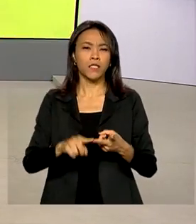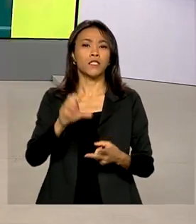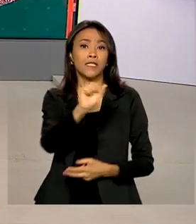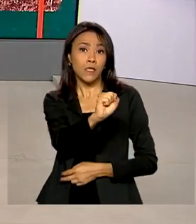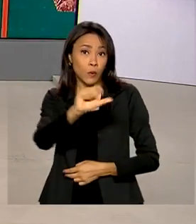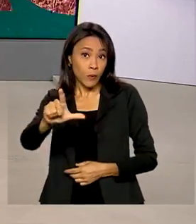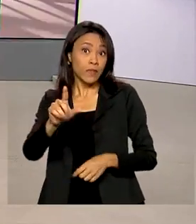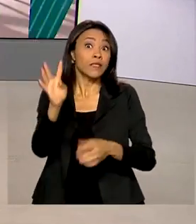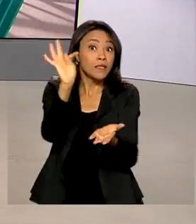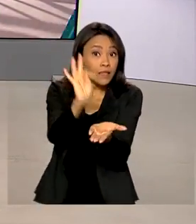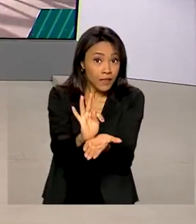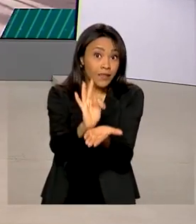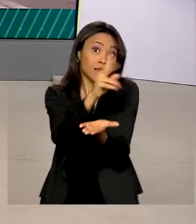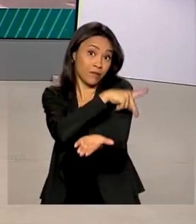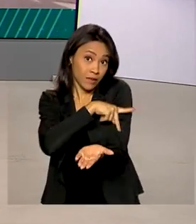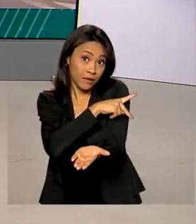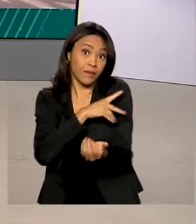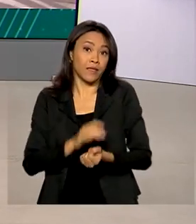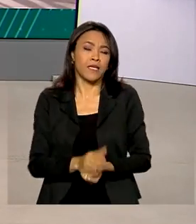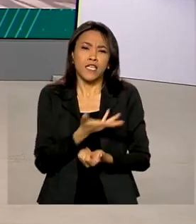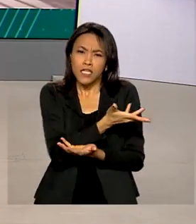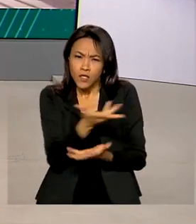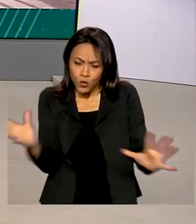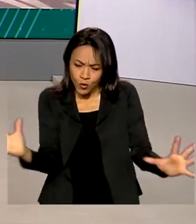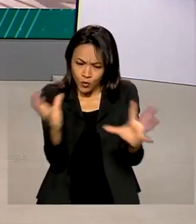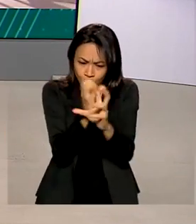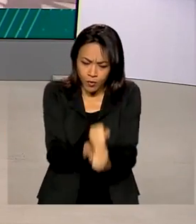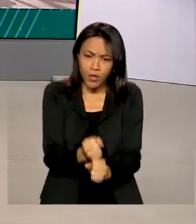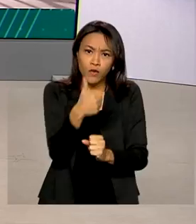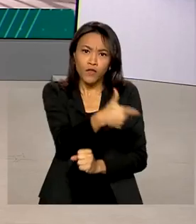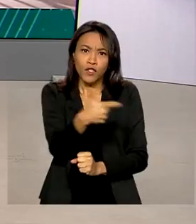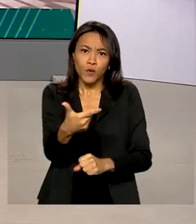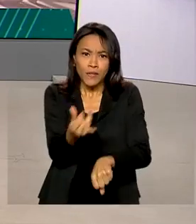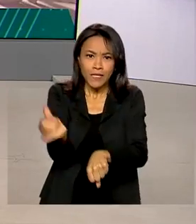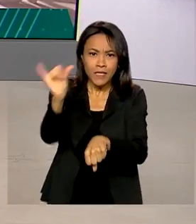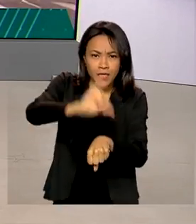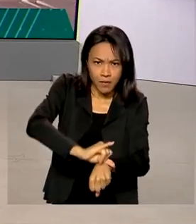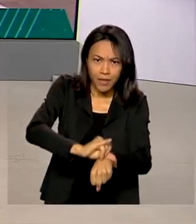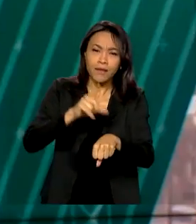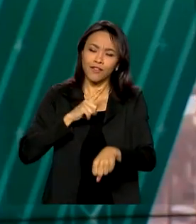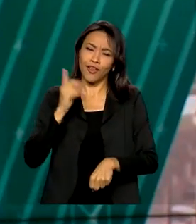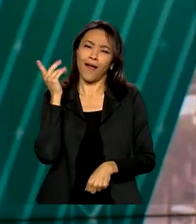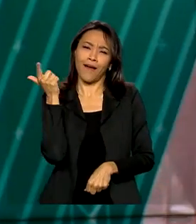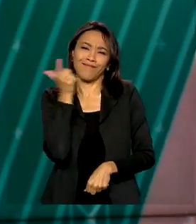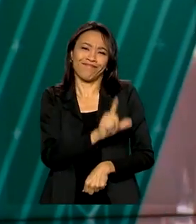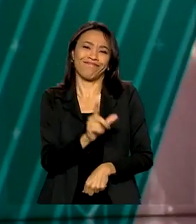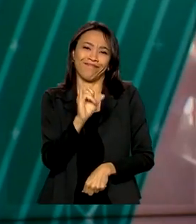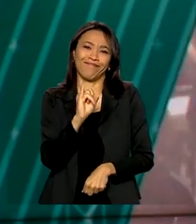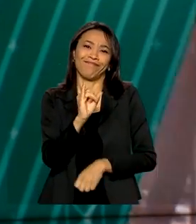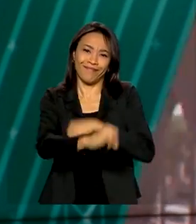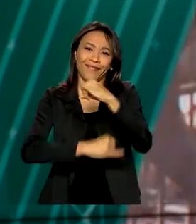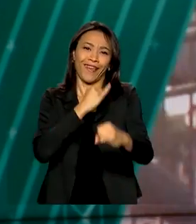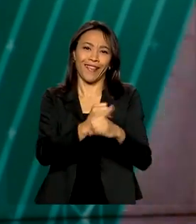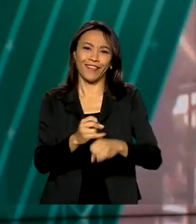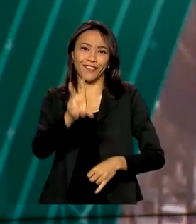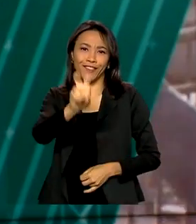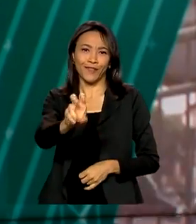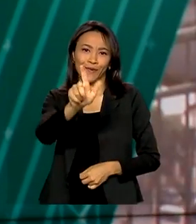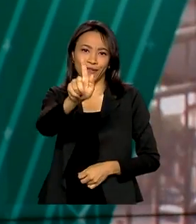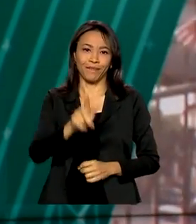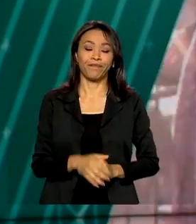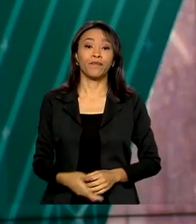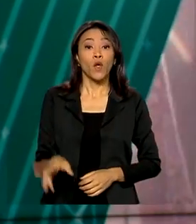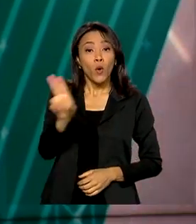Teresina. Com isso, já são 22 capitais com a internet de quinta geração. E por falar nesse assunto, o uso de